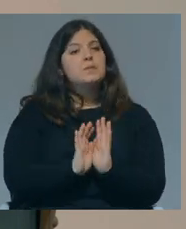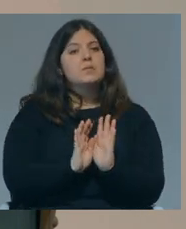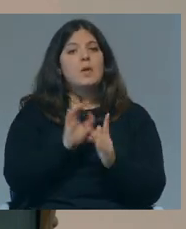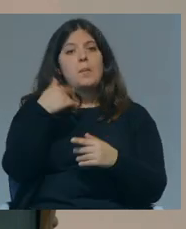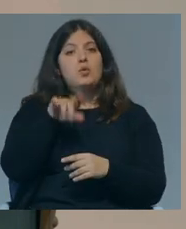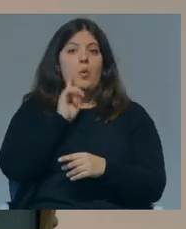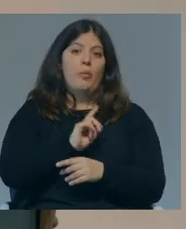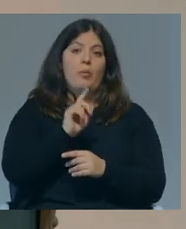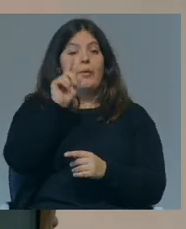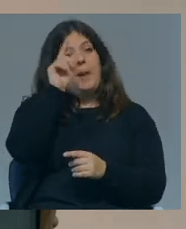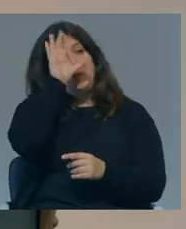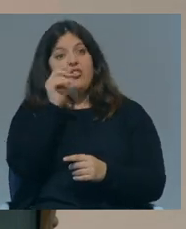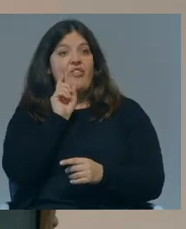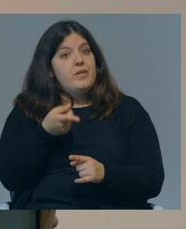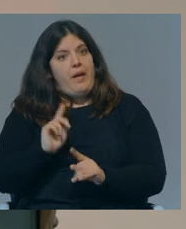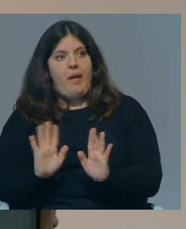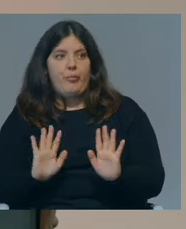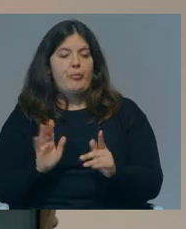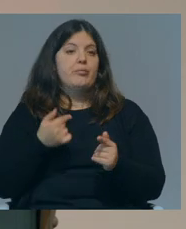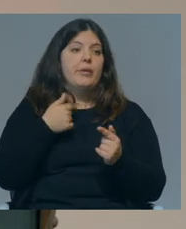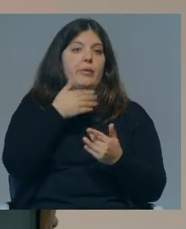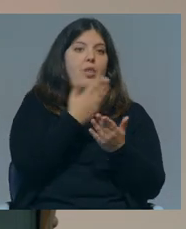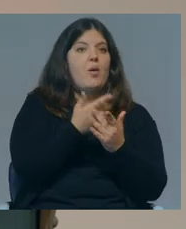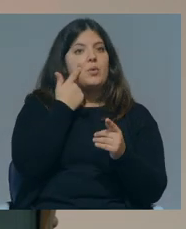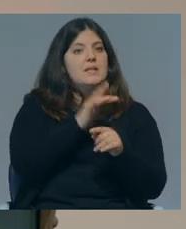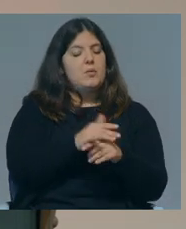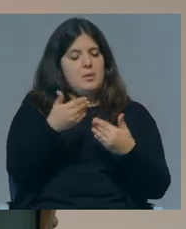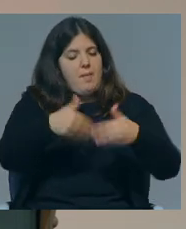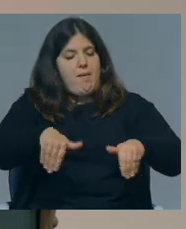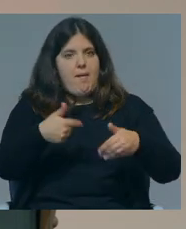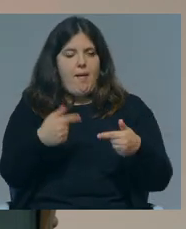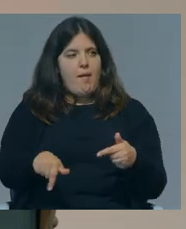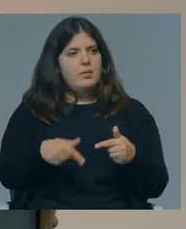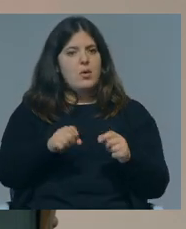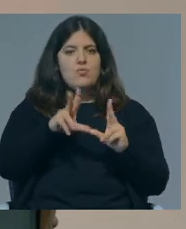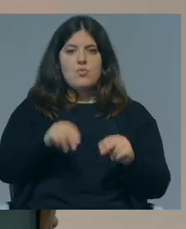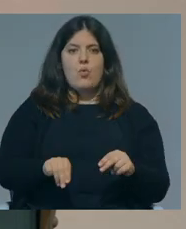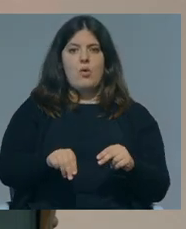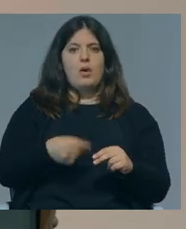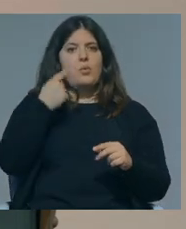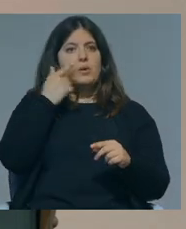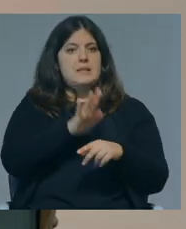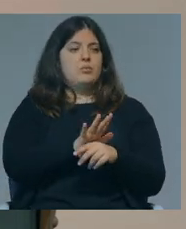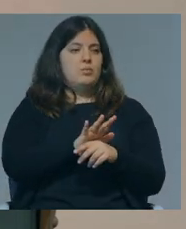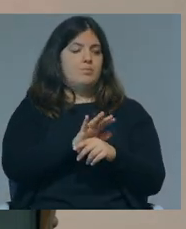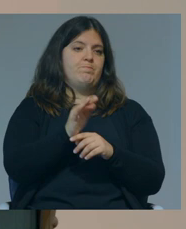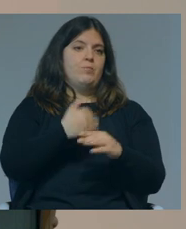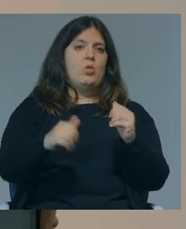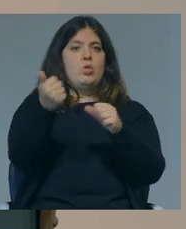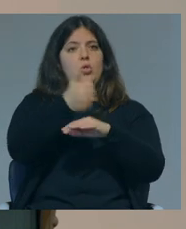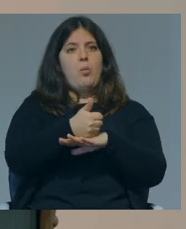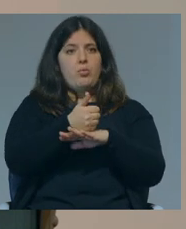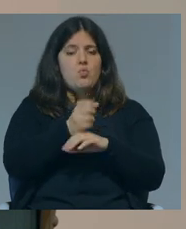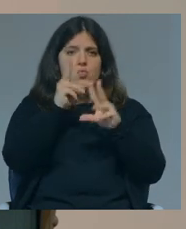uma mulher Ministra da Defesa, isso é que não. E isso também leva a que, por exemplo, nós tínhamos esta barreira de nunca ter tido uma mulher num cargo executivo de